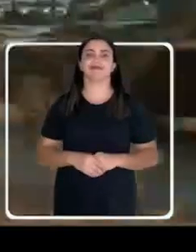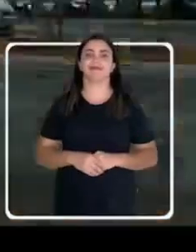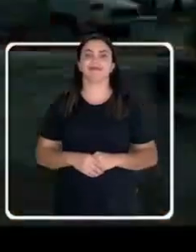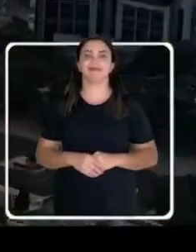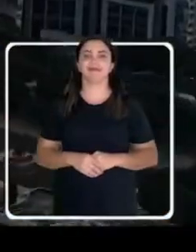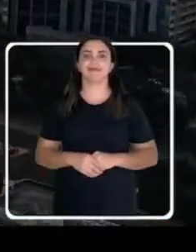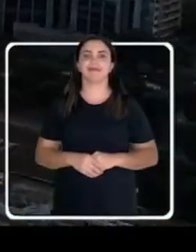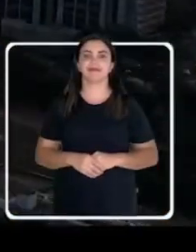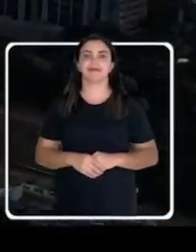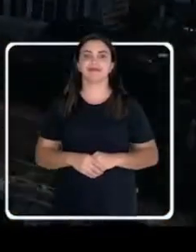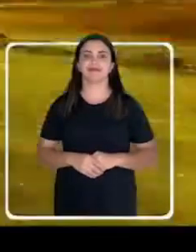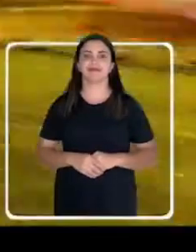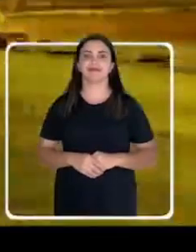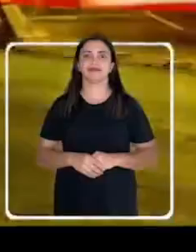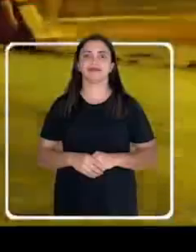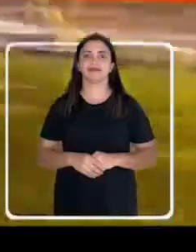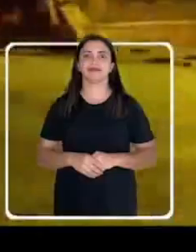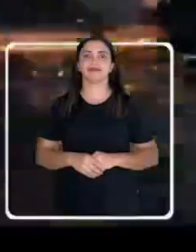pressa.